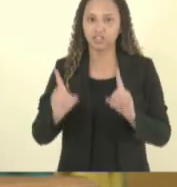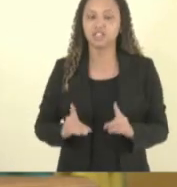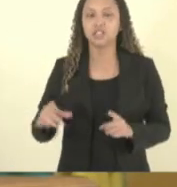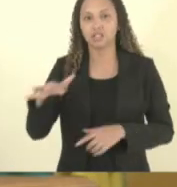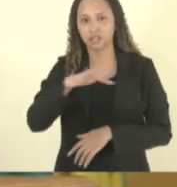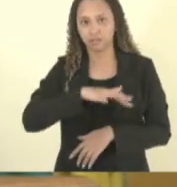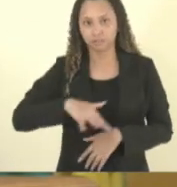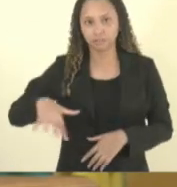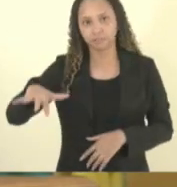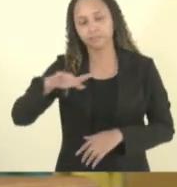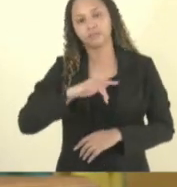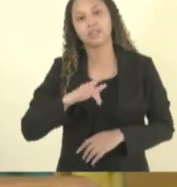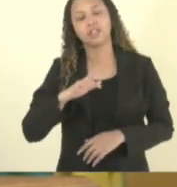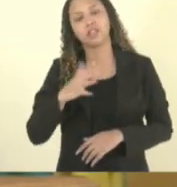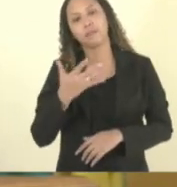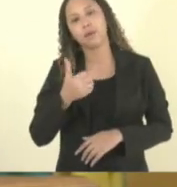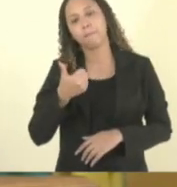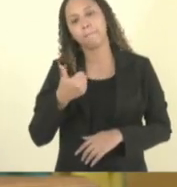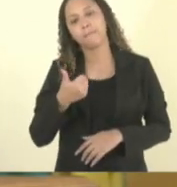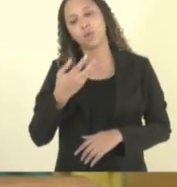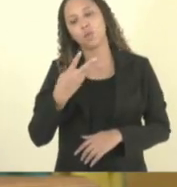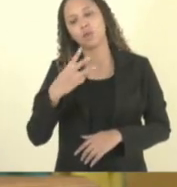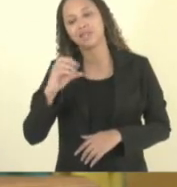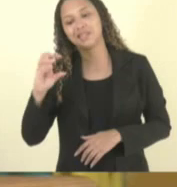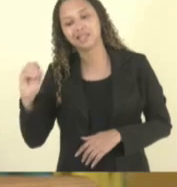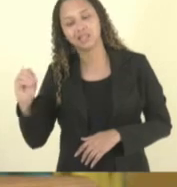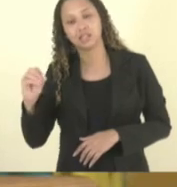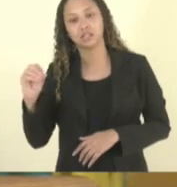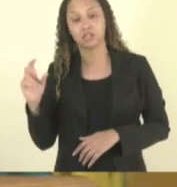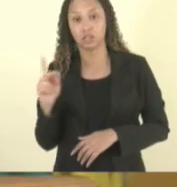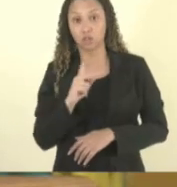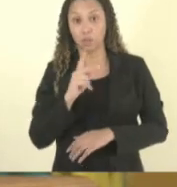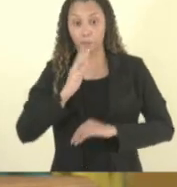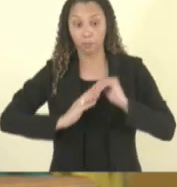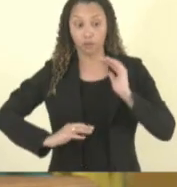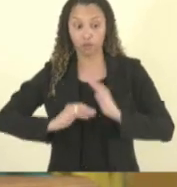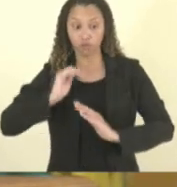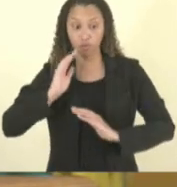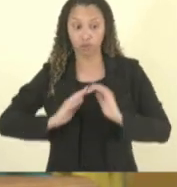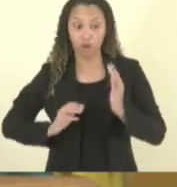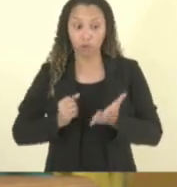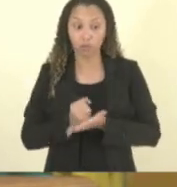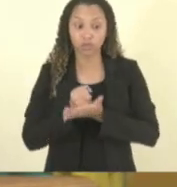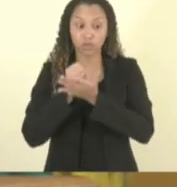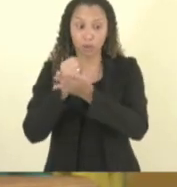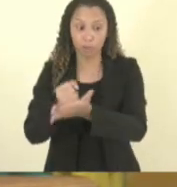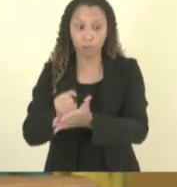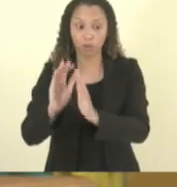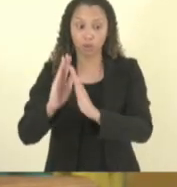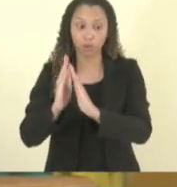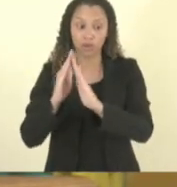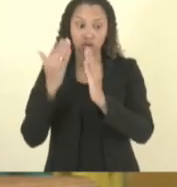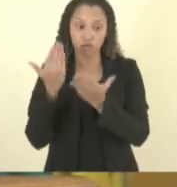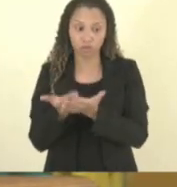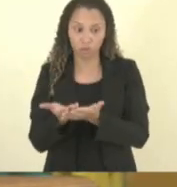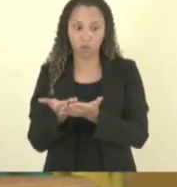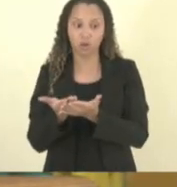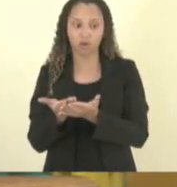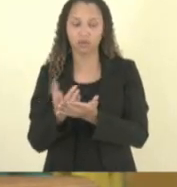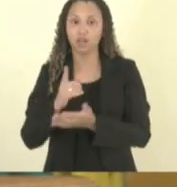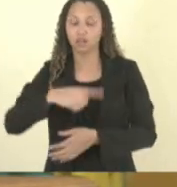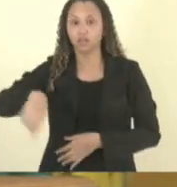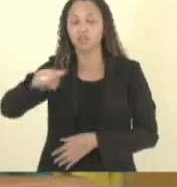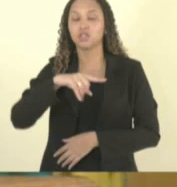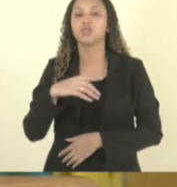aproximadamente mil e trezentos profissionais de apoio escolar que vocês conhecem como